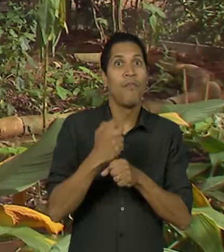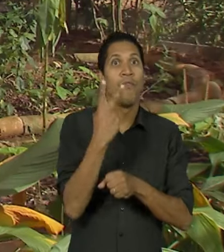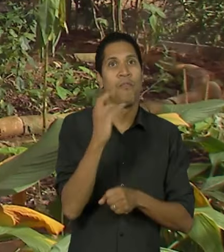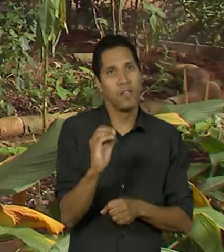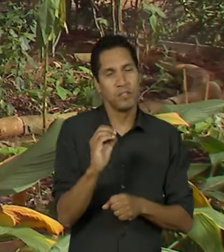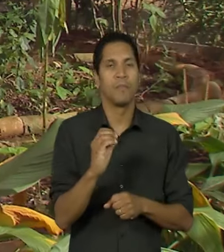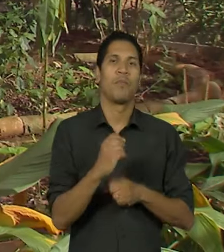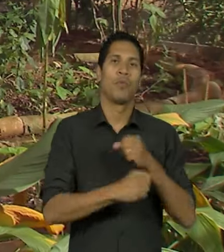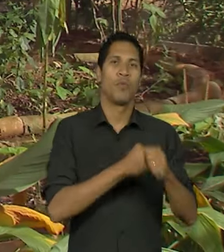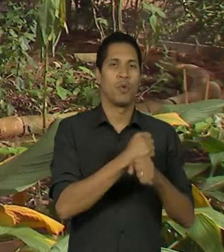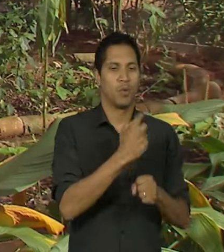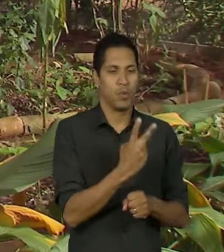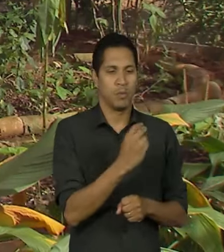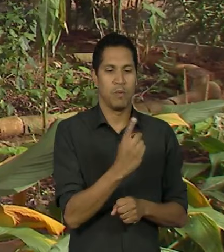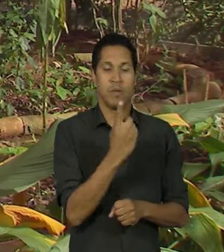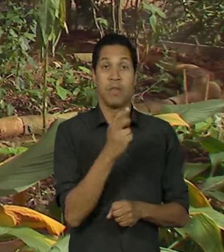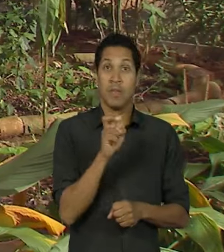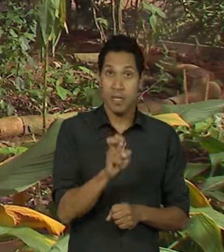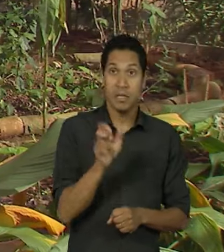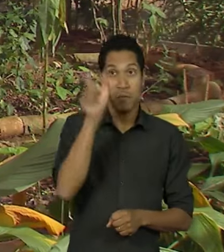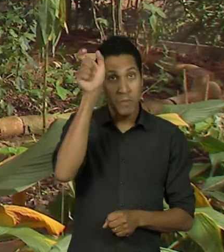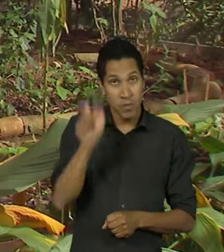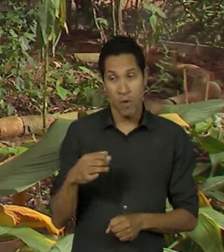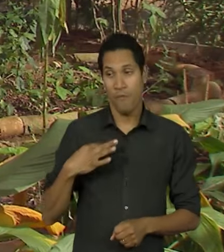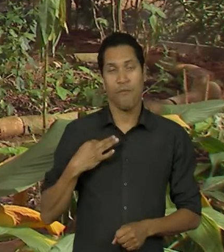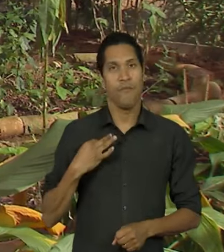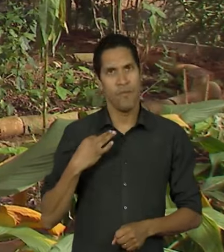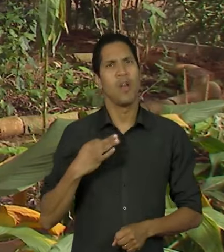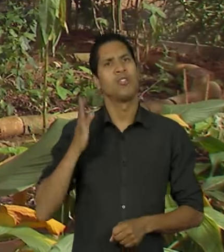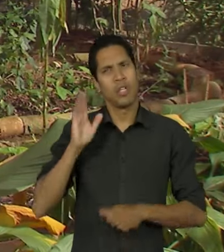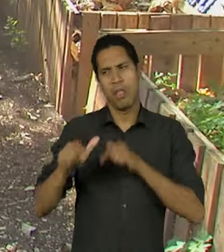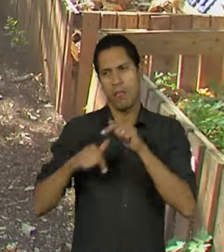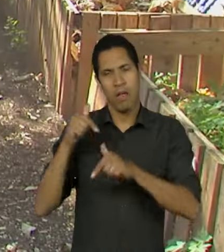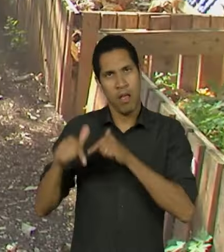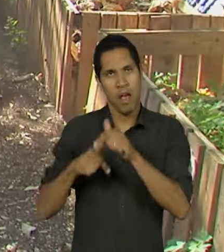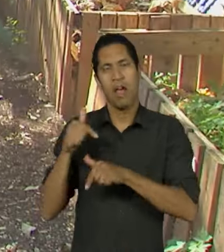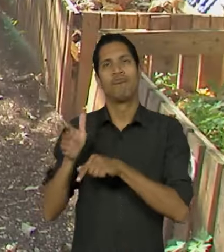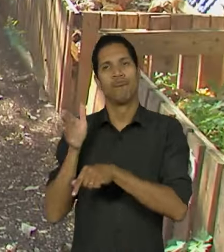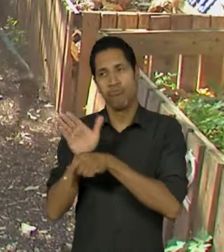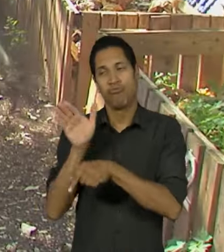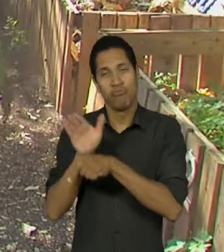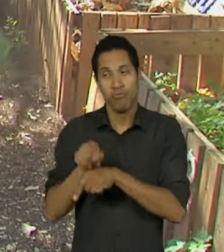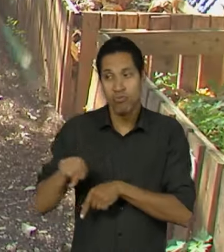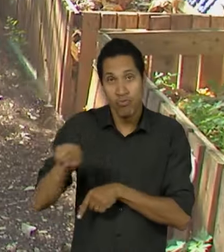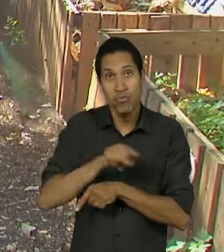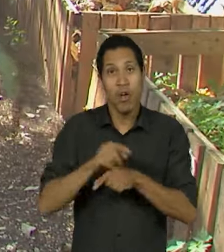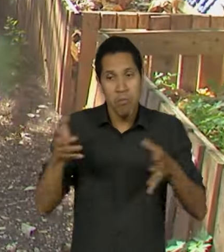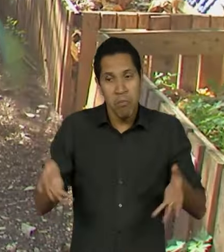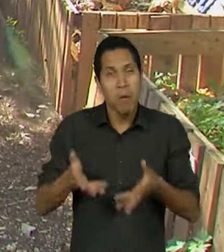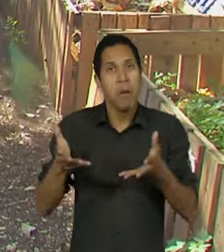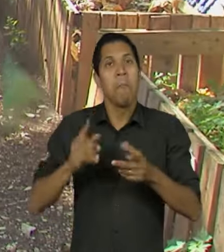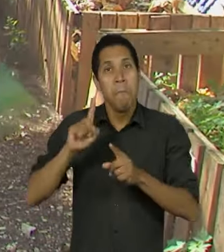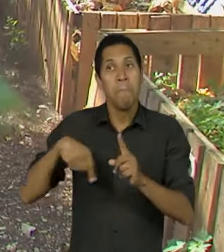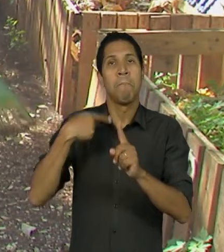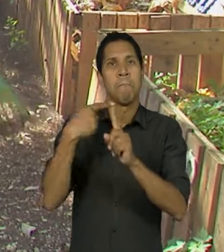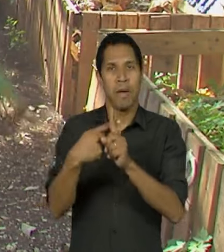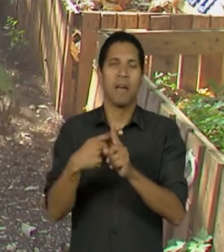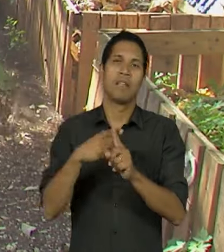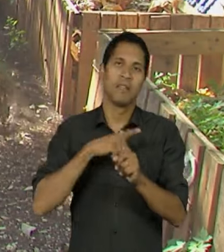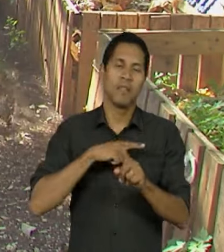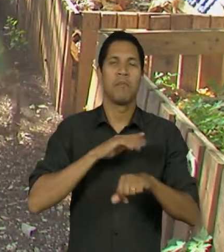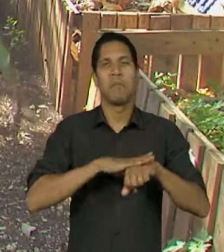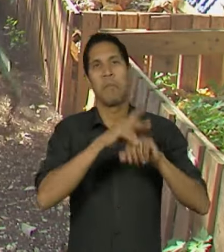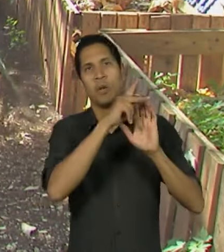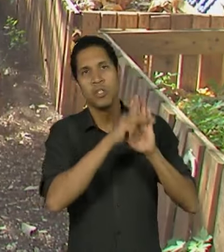2015, voluntários que já atuavam na horta urbana intensificaram os trabalhos, desenvolvendo